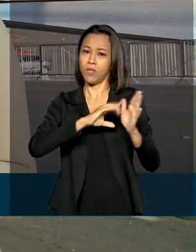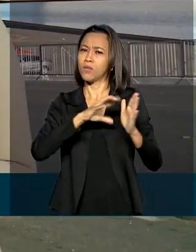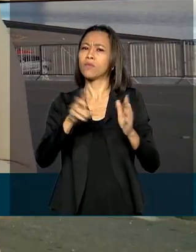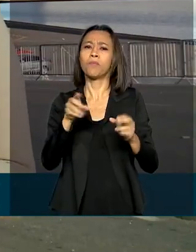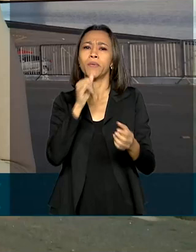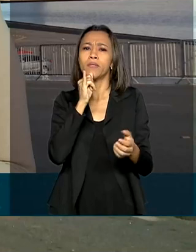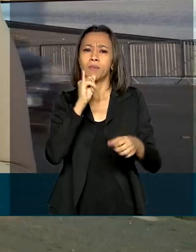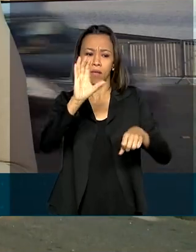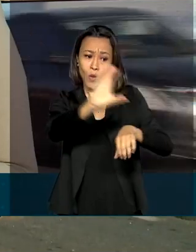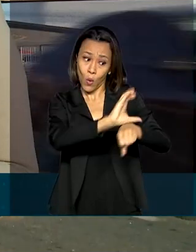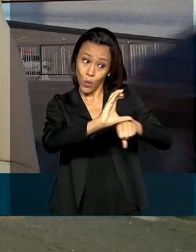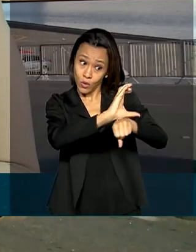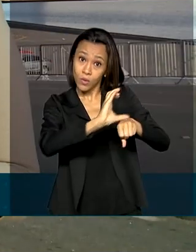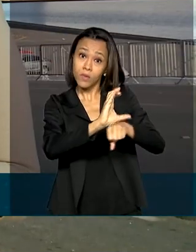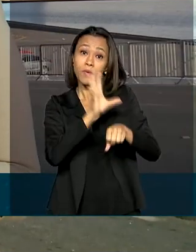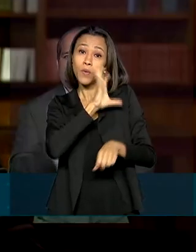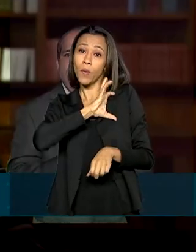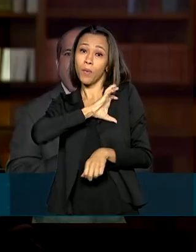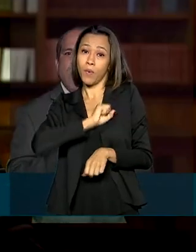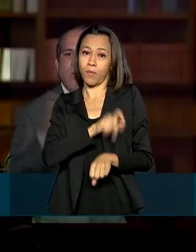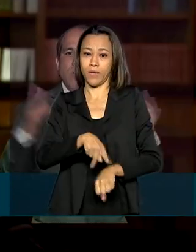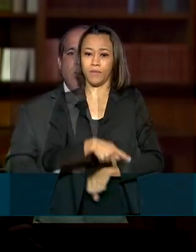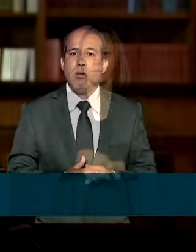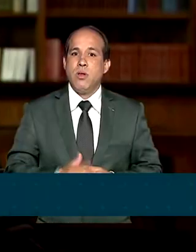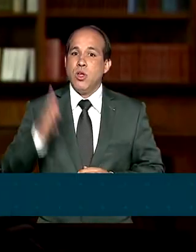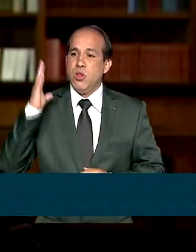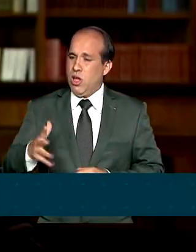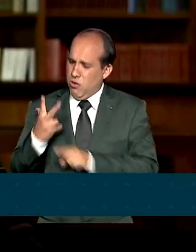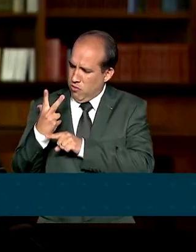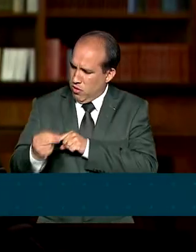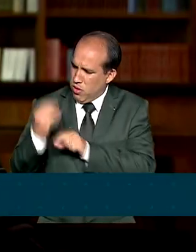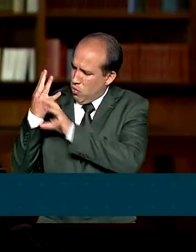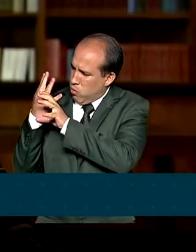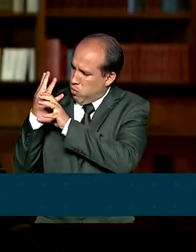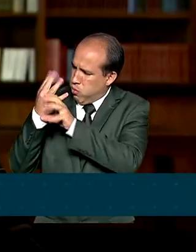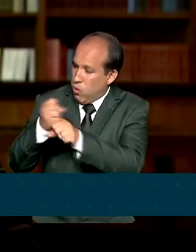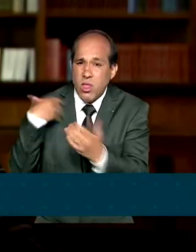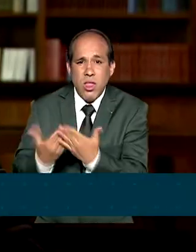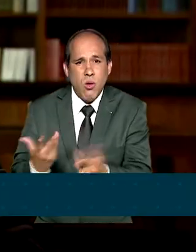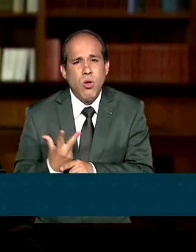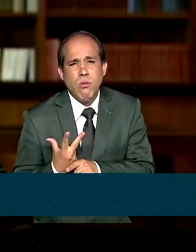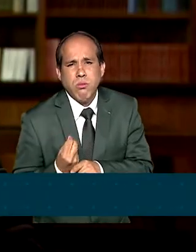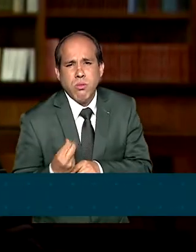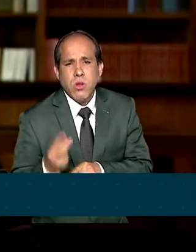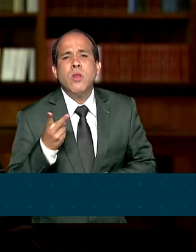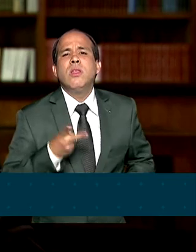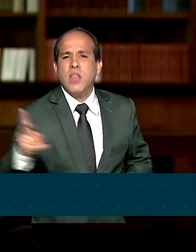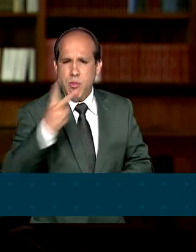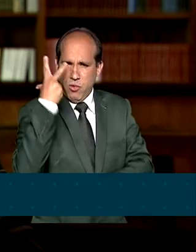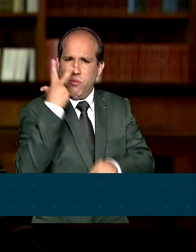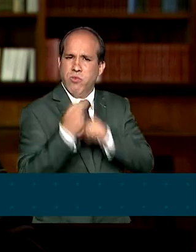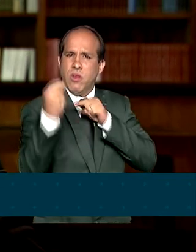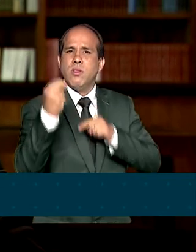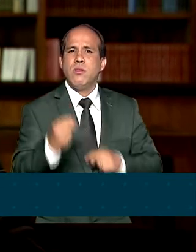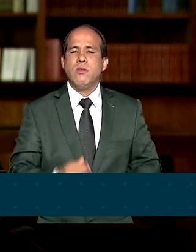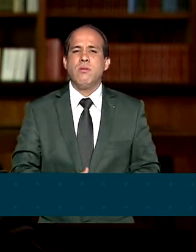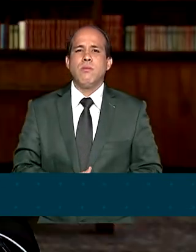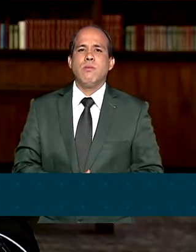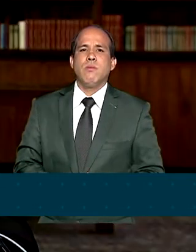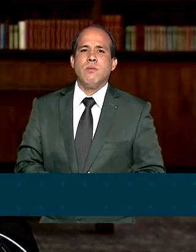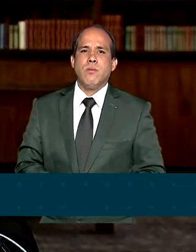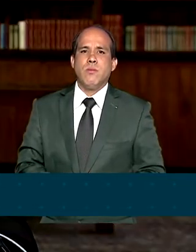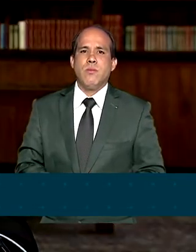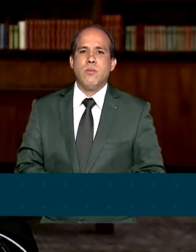Constituição e o amor à pátria. Vencemos ontem, estamos vencendo hoje e venceremos sempre.